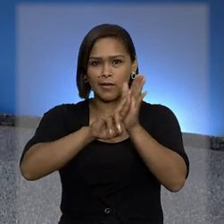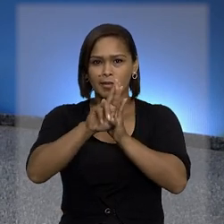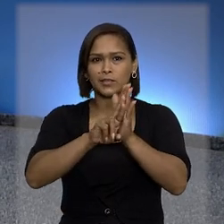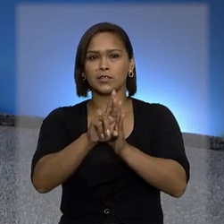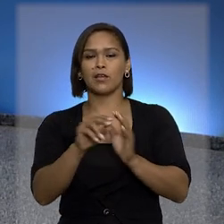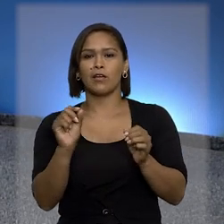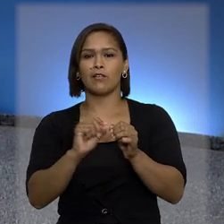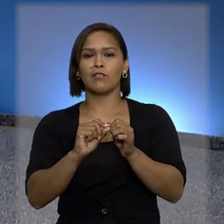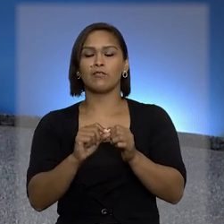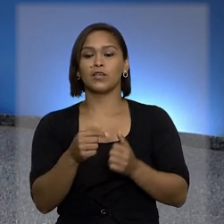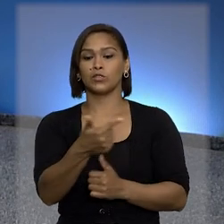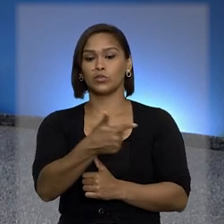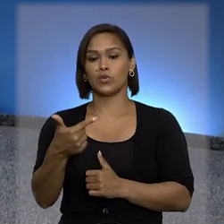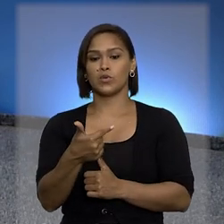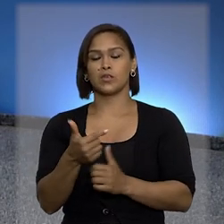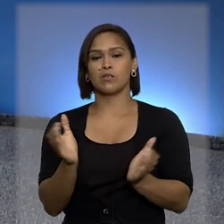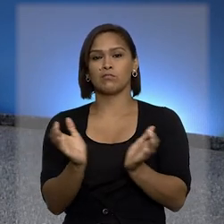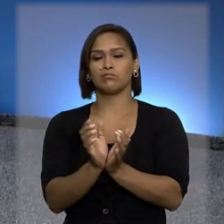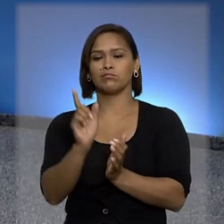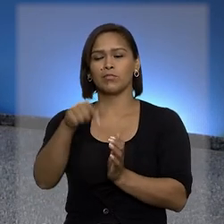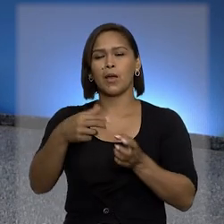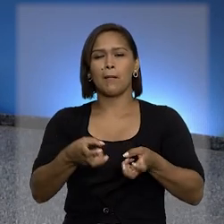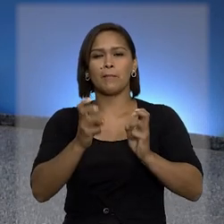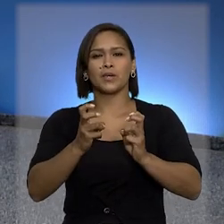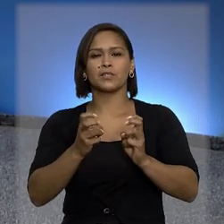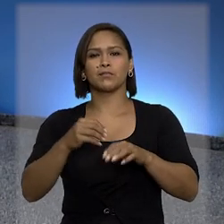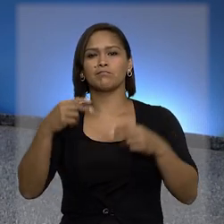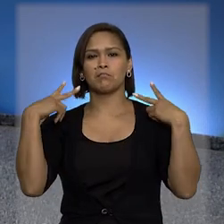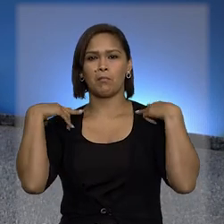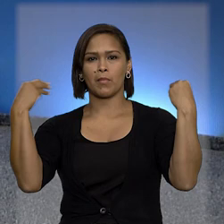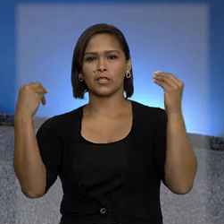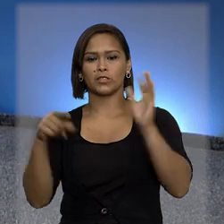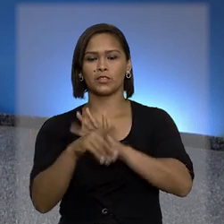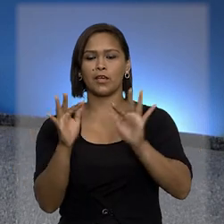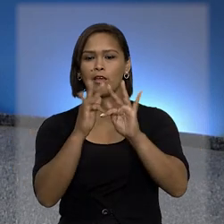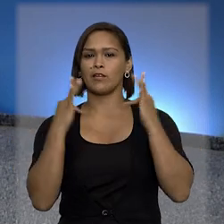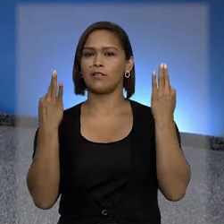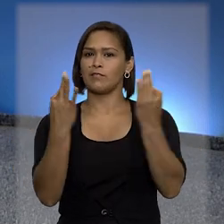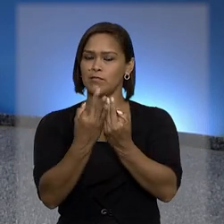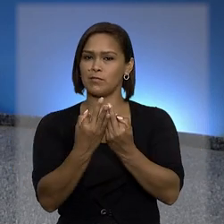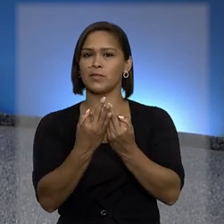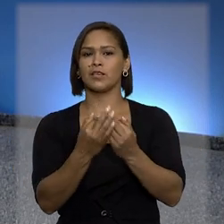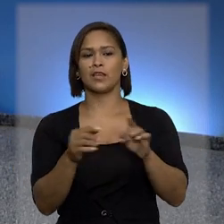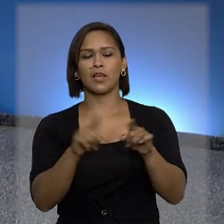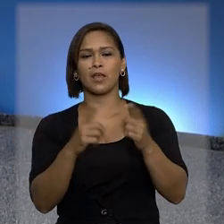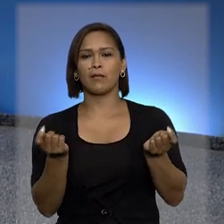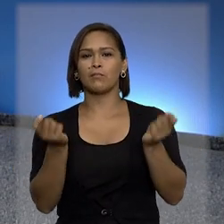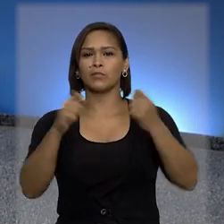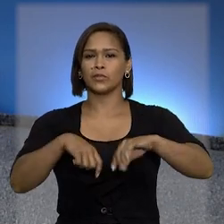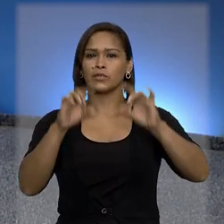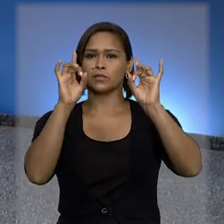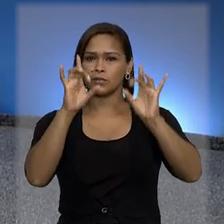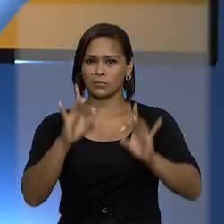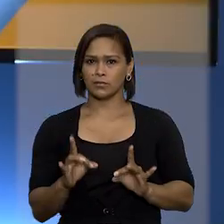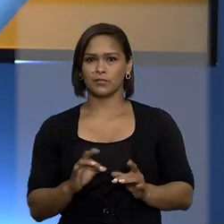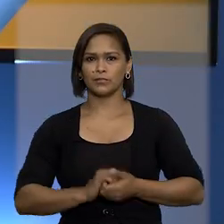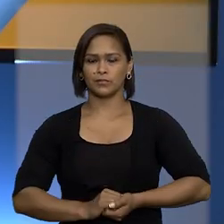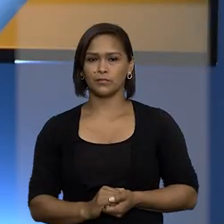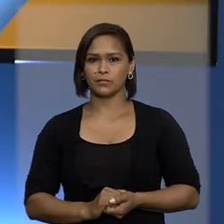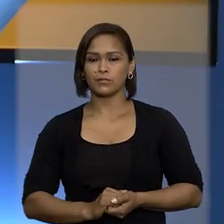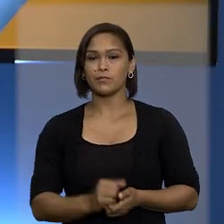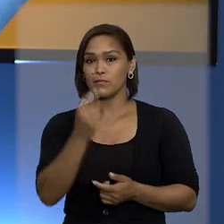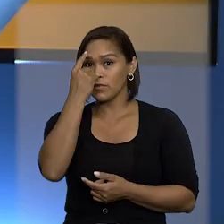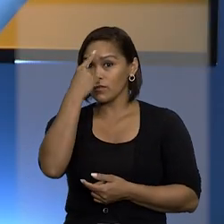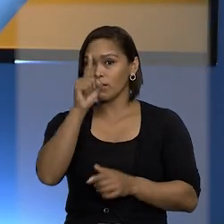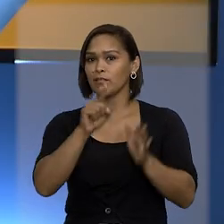realizou o segundo censo para identificar magistrados e familiares em condições especiais. A